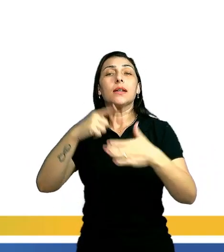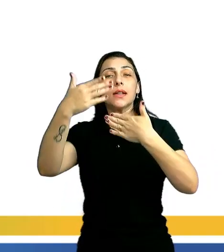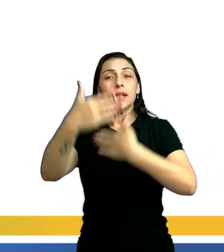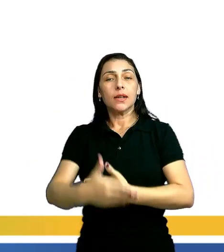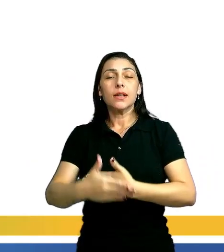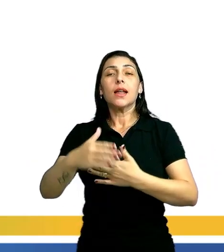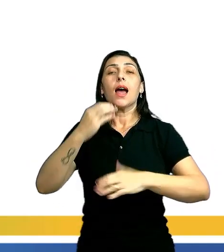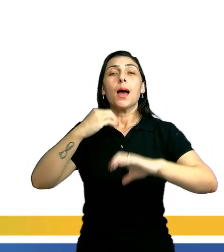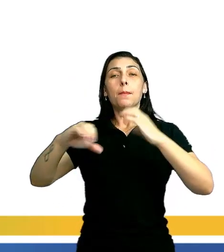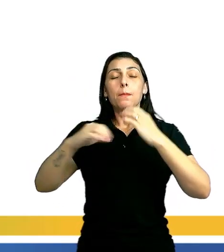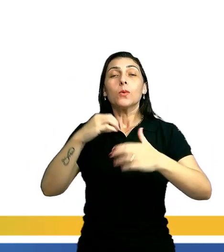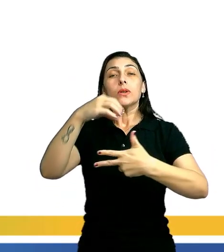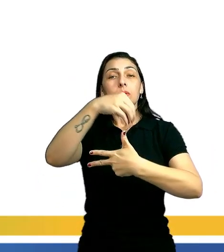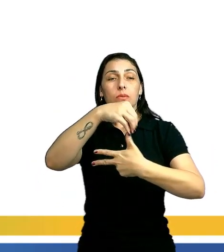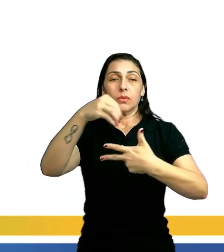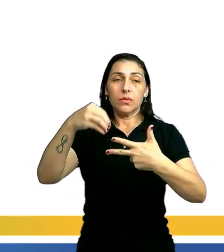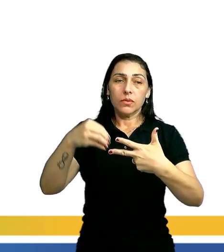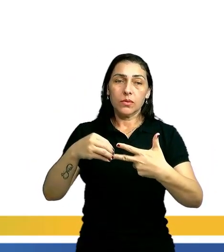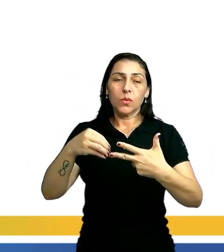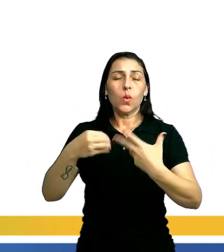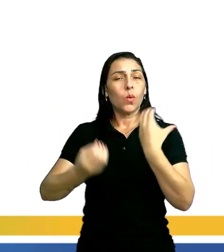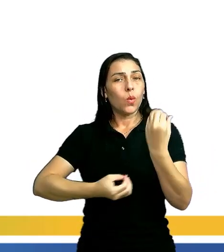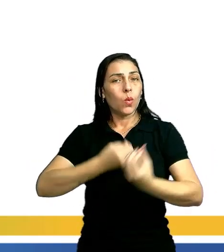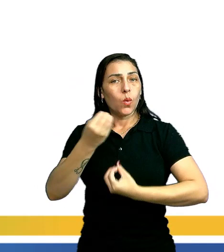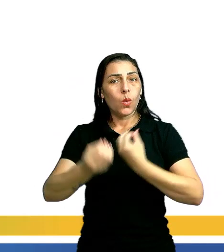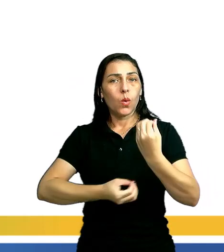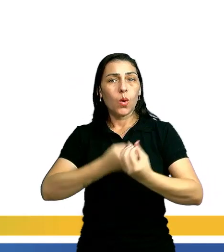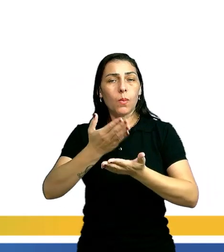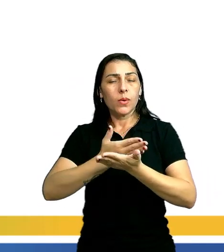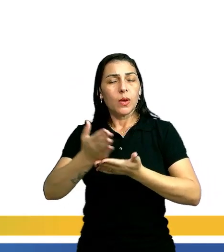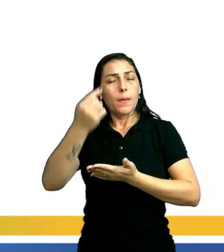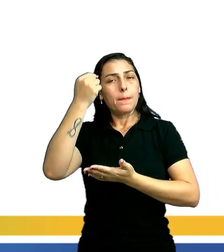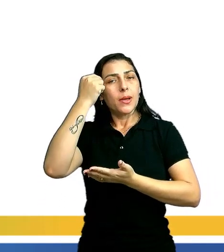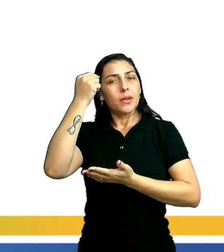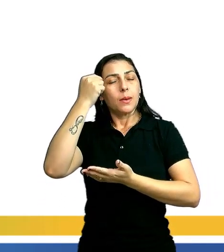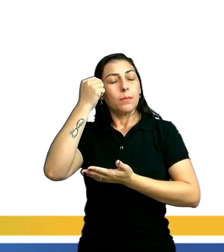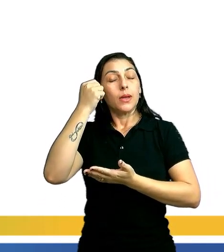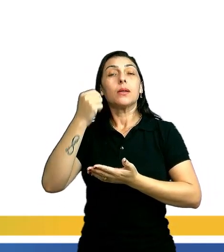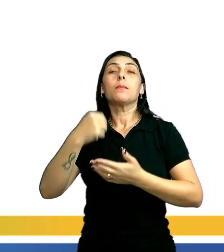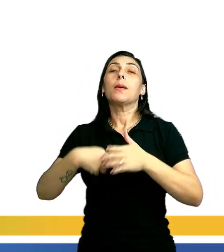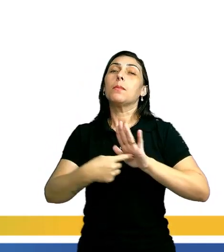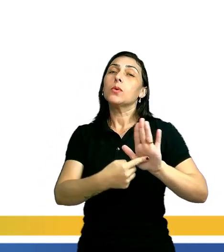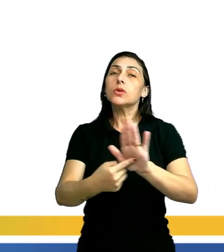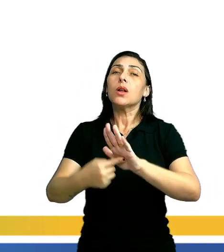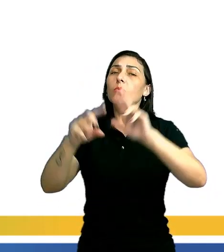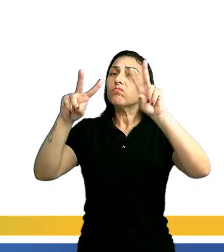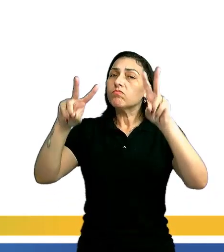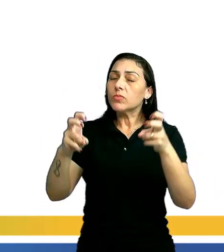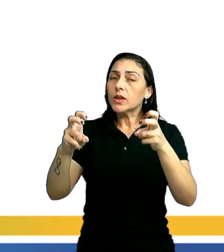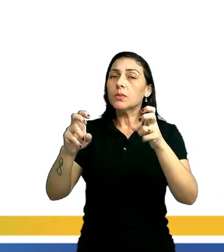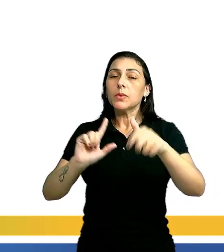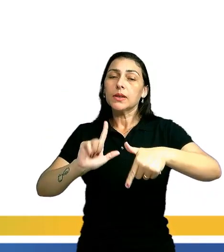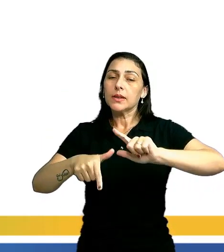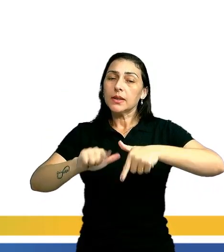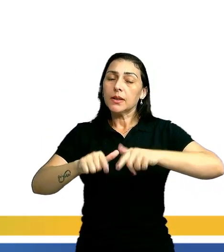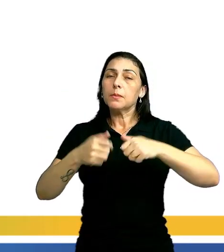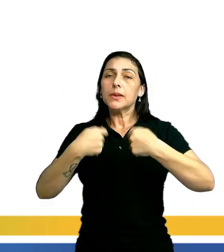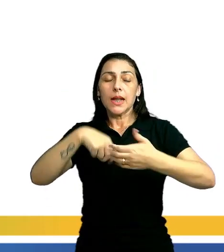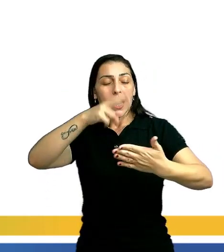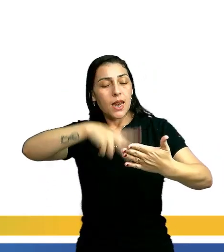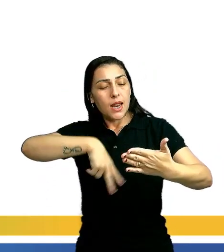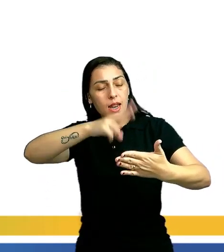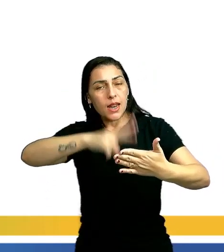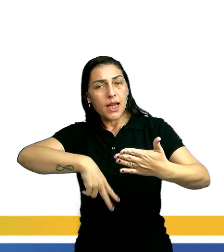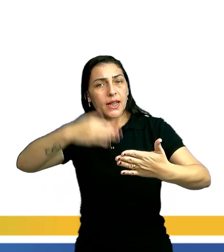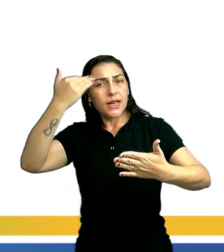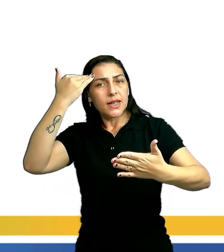A música cai no Enem como para iniciar uma reflexão, para ilustrar um tema. As letras devem ser lidas,